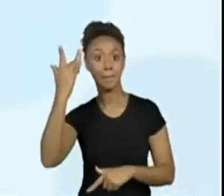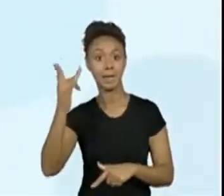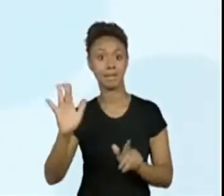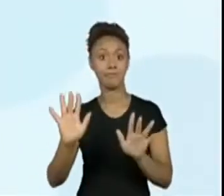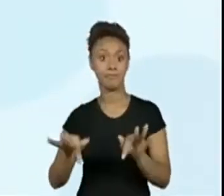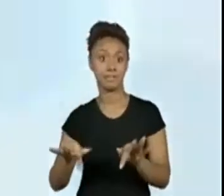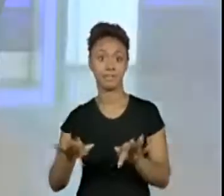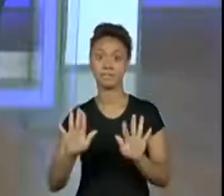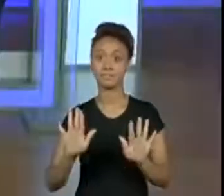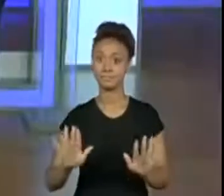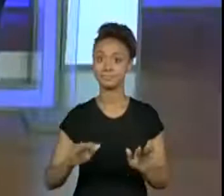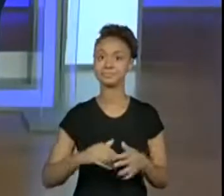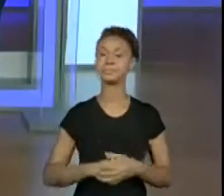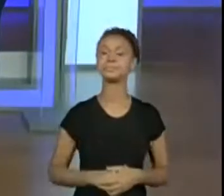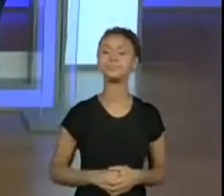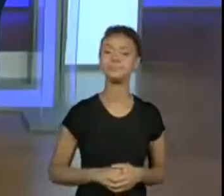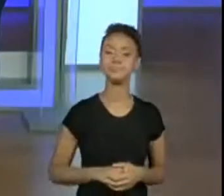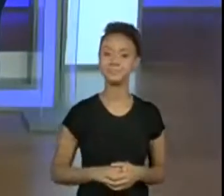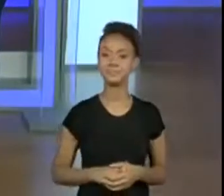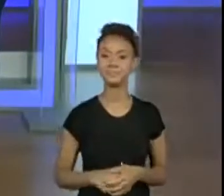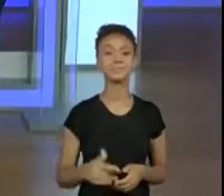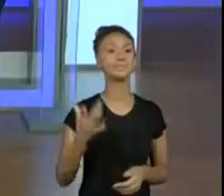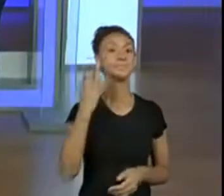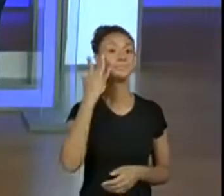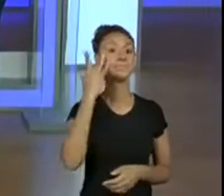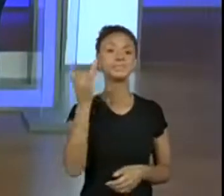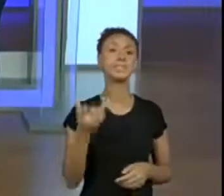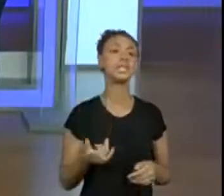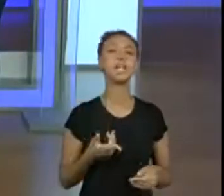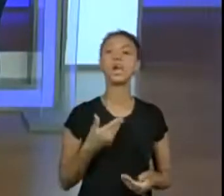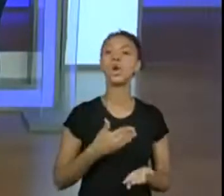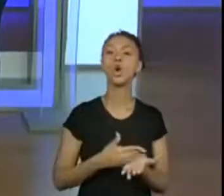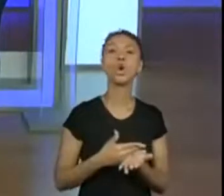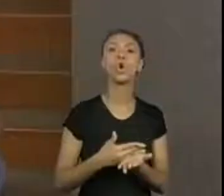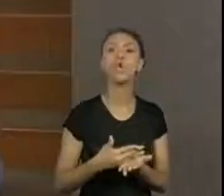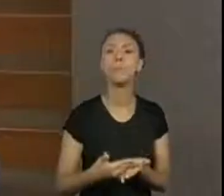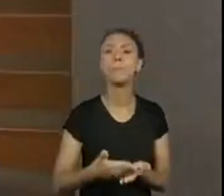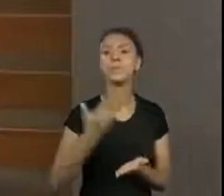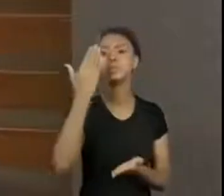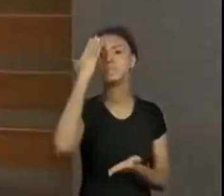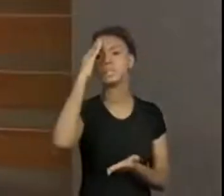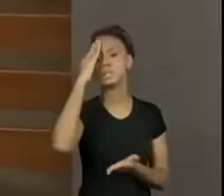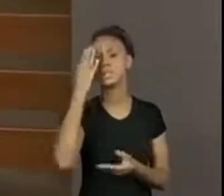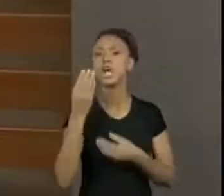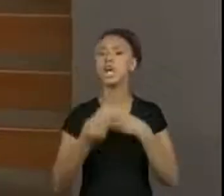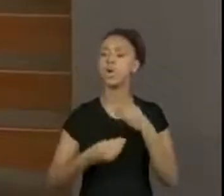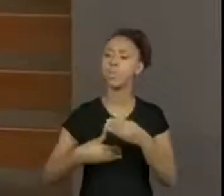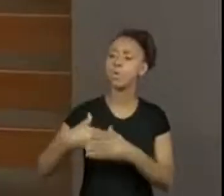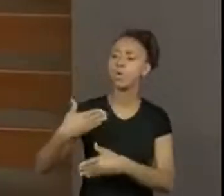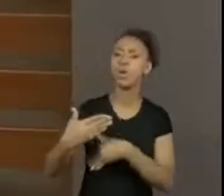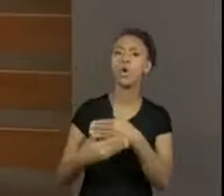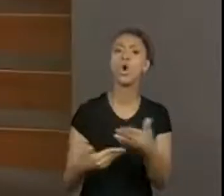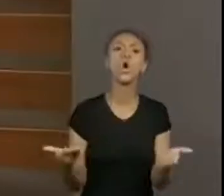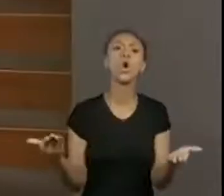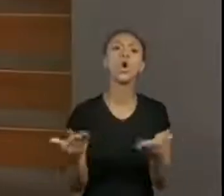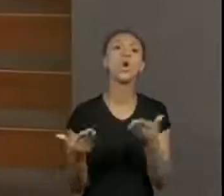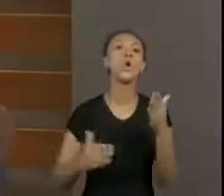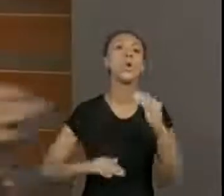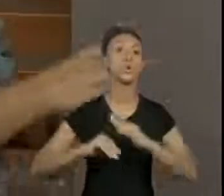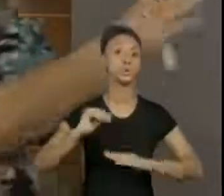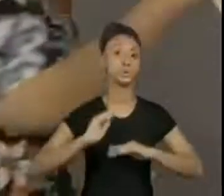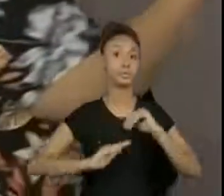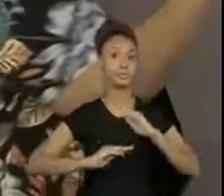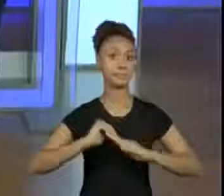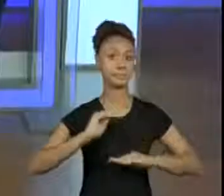lá. Vamos começar com a proposta de entender qual é o percurso, o que a gente vai ter, o a gente vai trabalhar hoje, crianças, nas duas